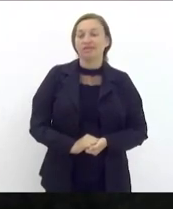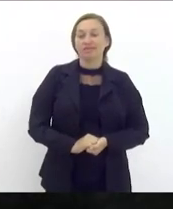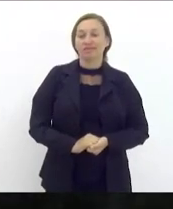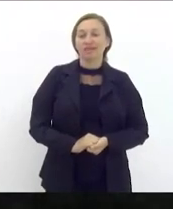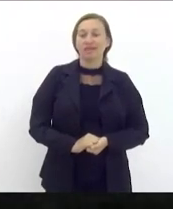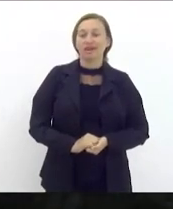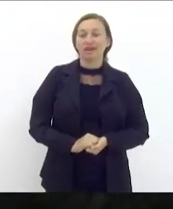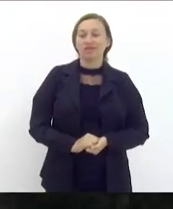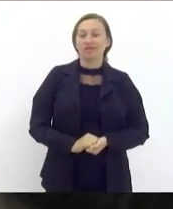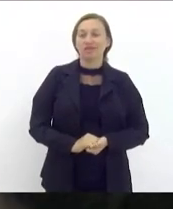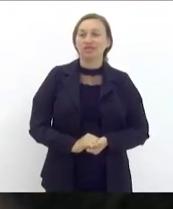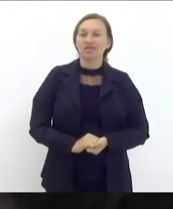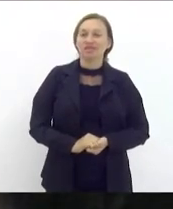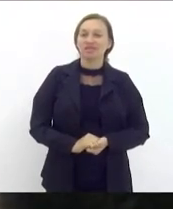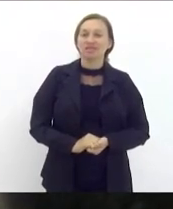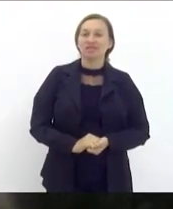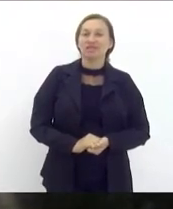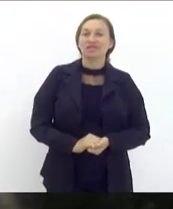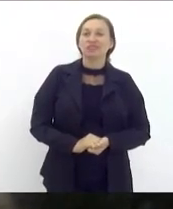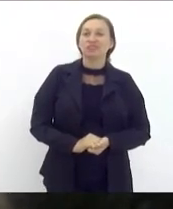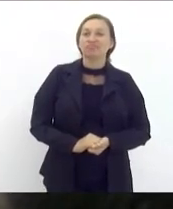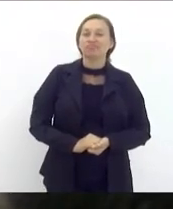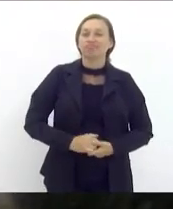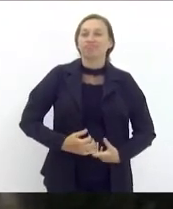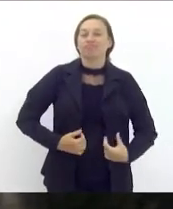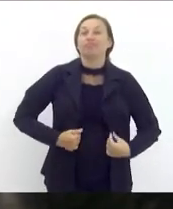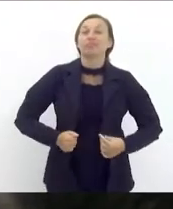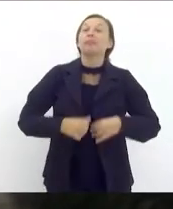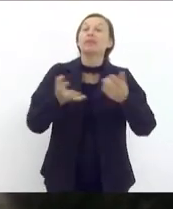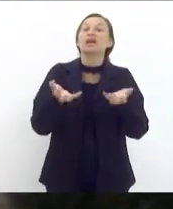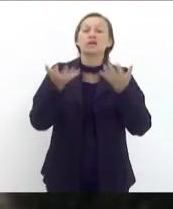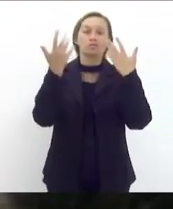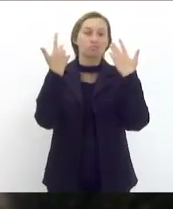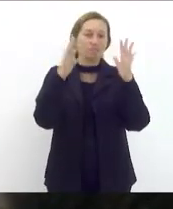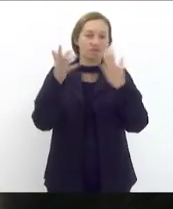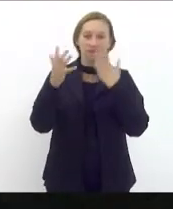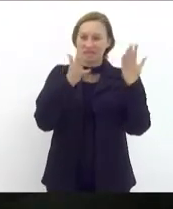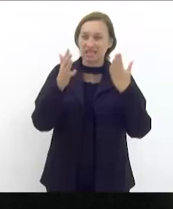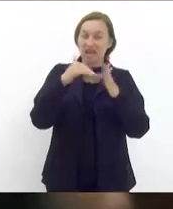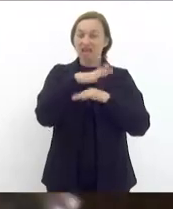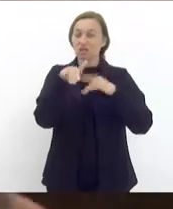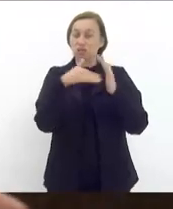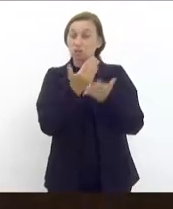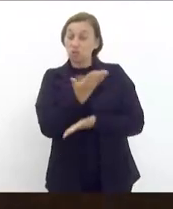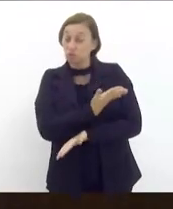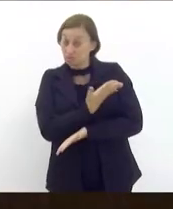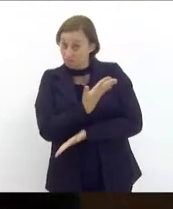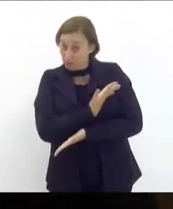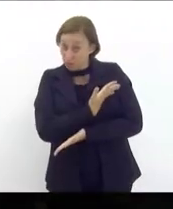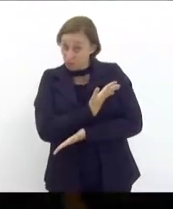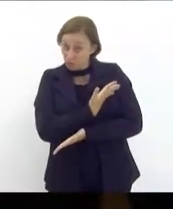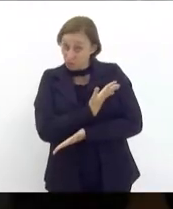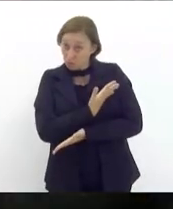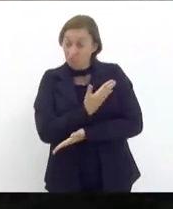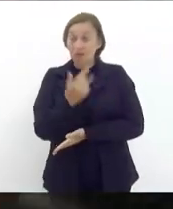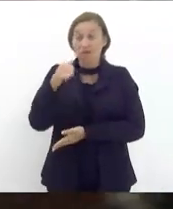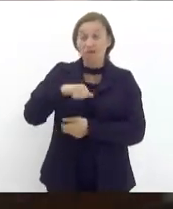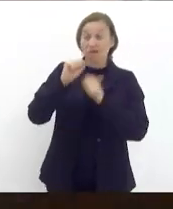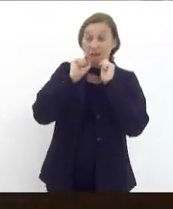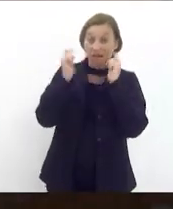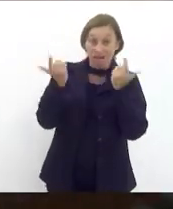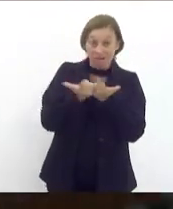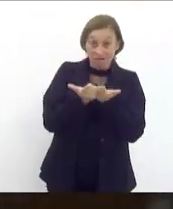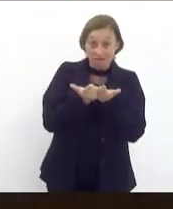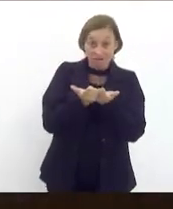mesmo mês. Portanto, quero parabenizar todos os colegas aqui da LERJ,